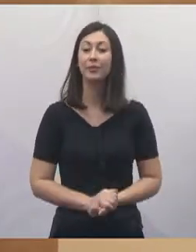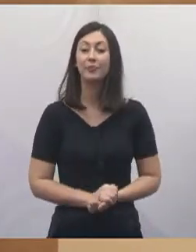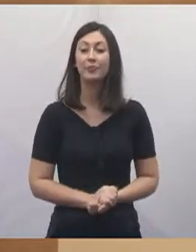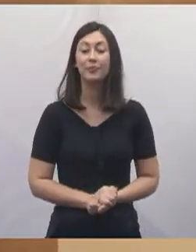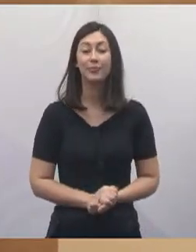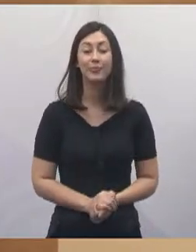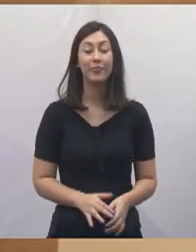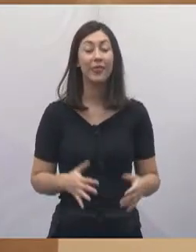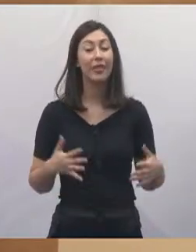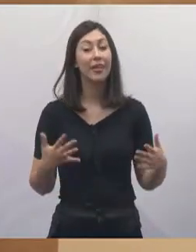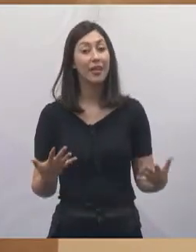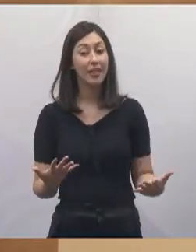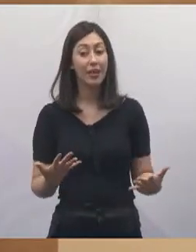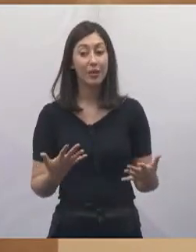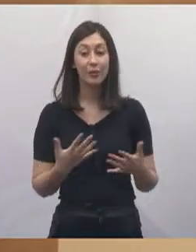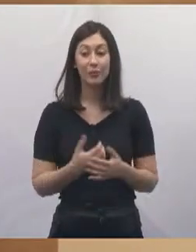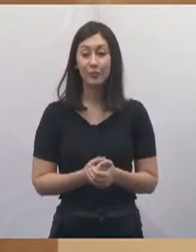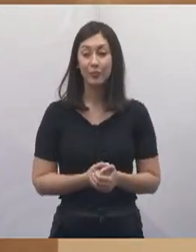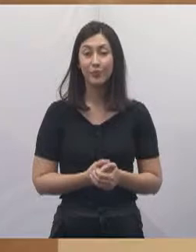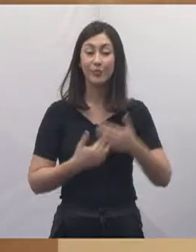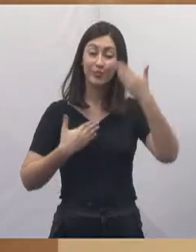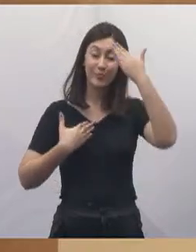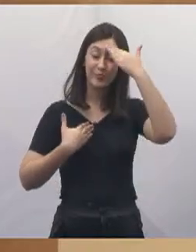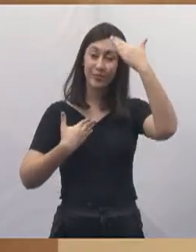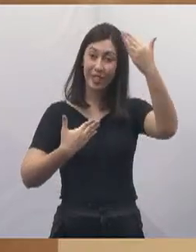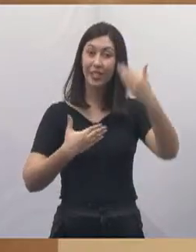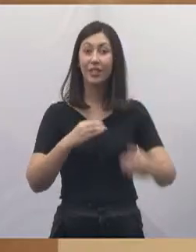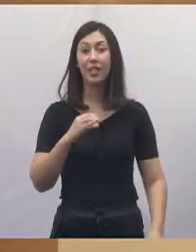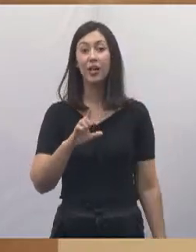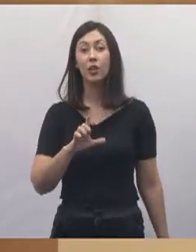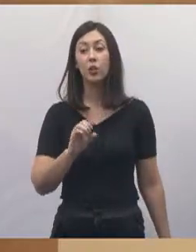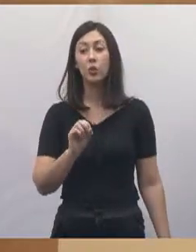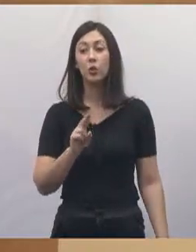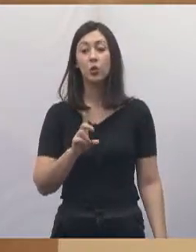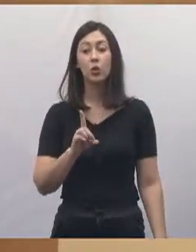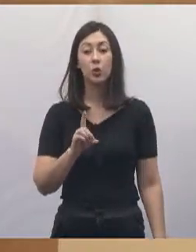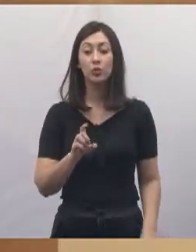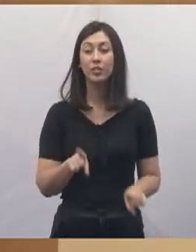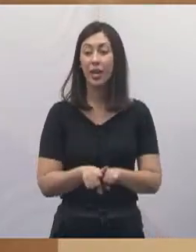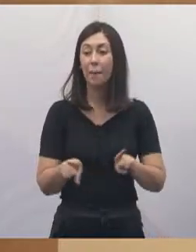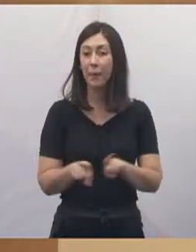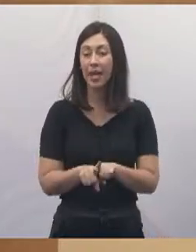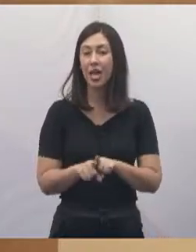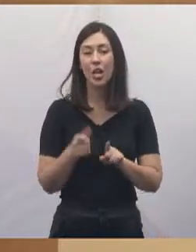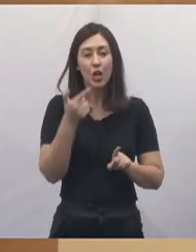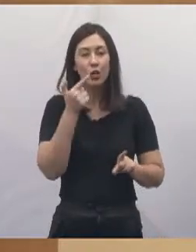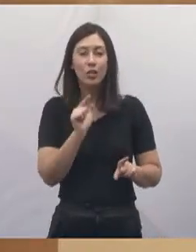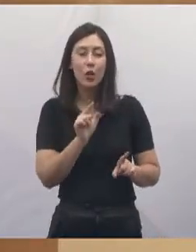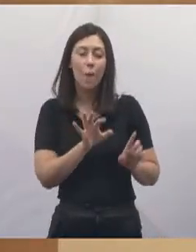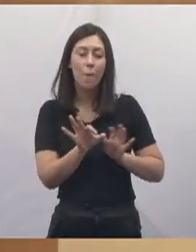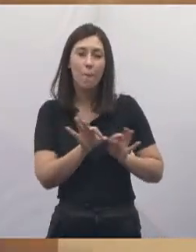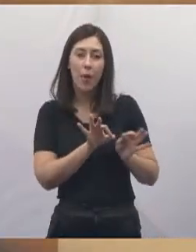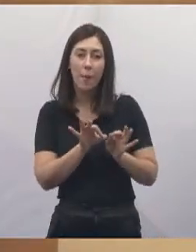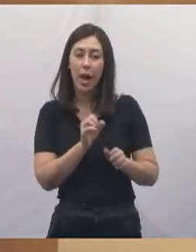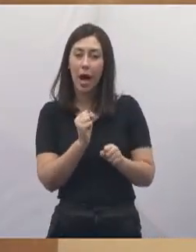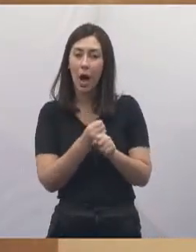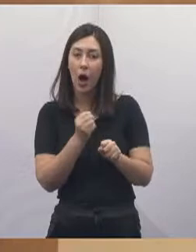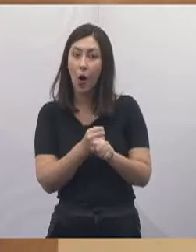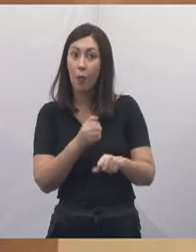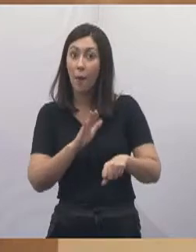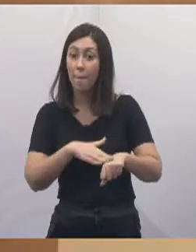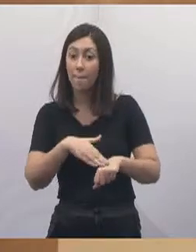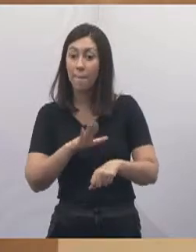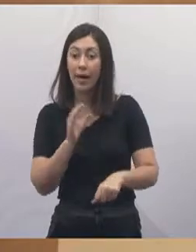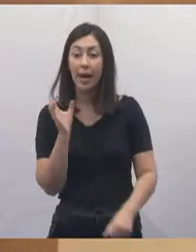Então, aí o nosso muito obrigado à Claude, que antecipou também esse projeto. A gente foi pego de surpresa,